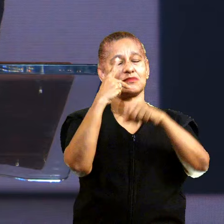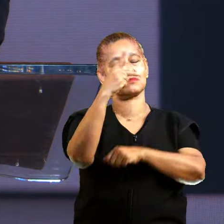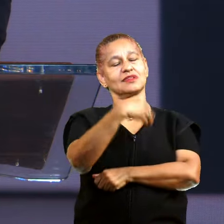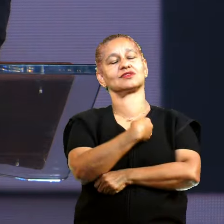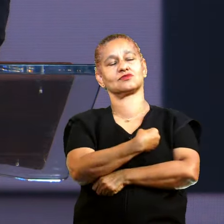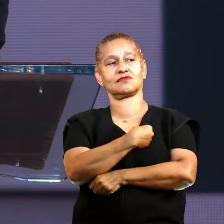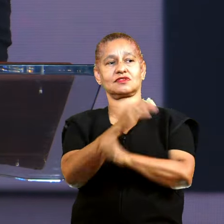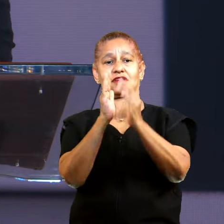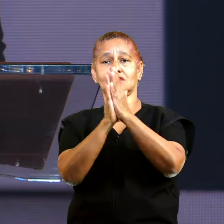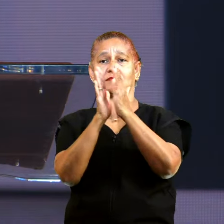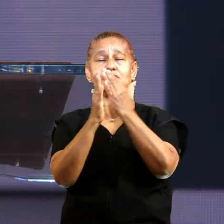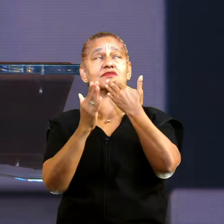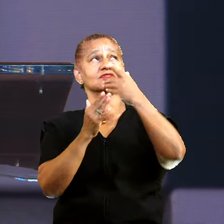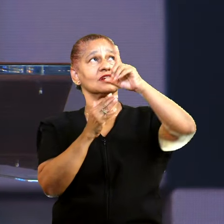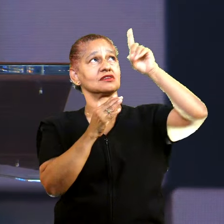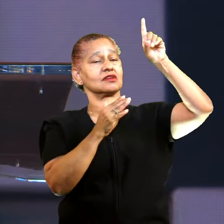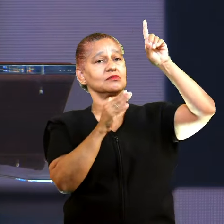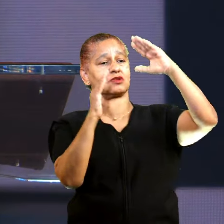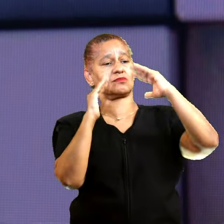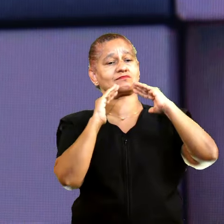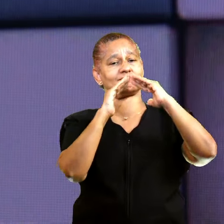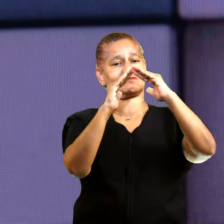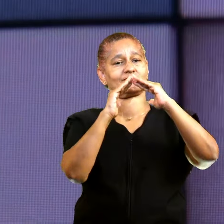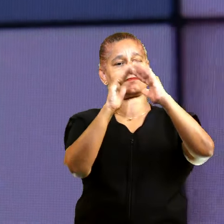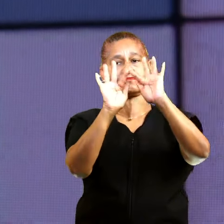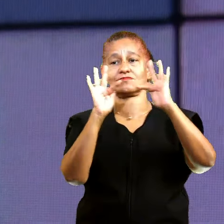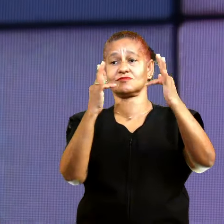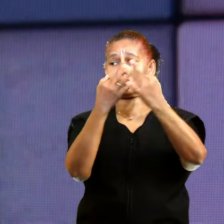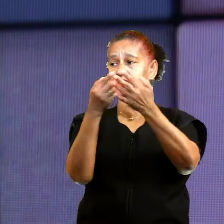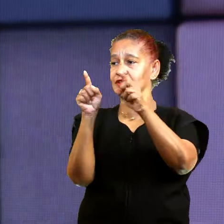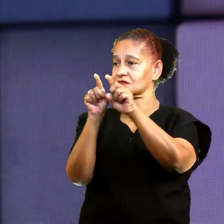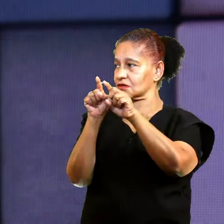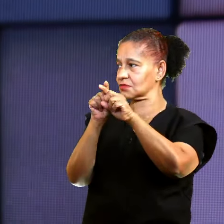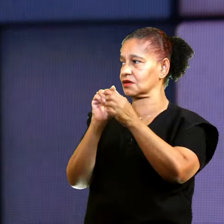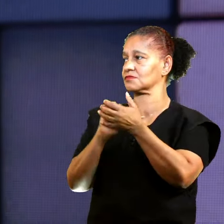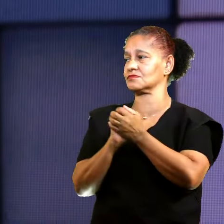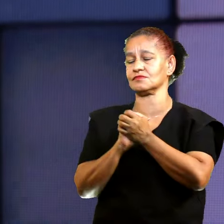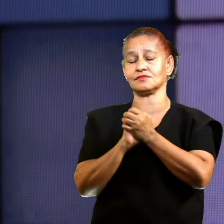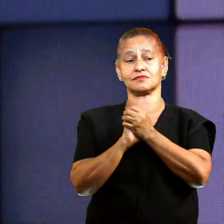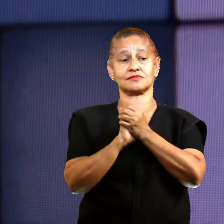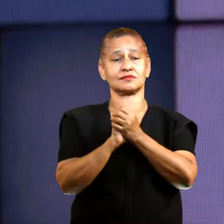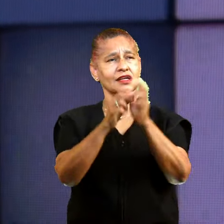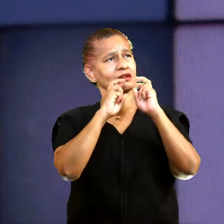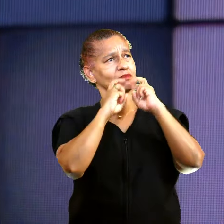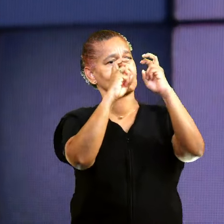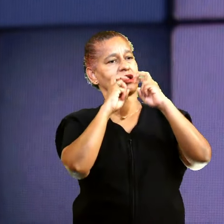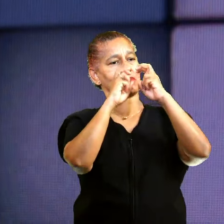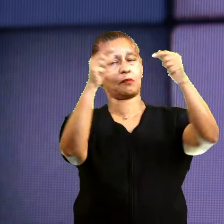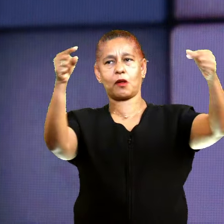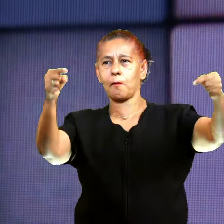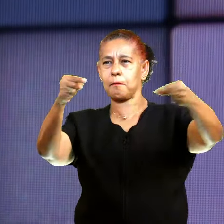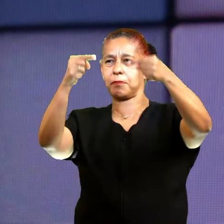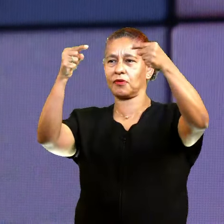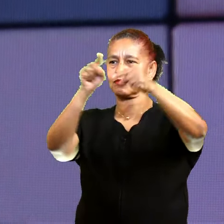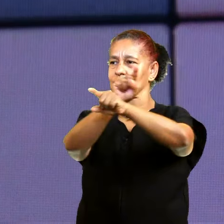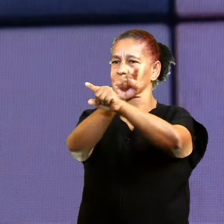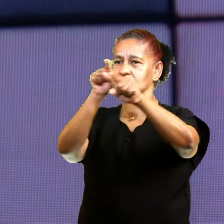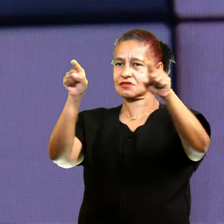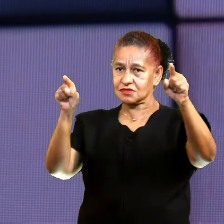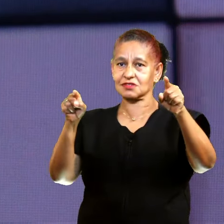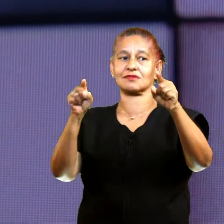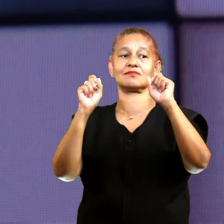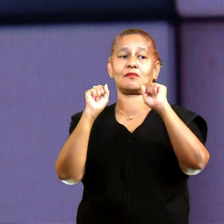vida, queremos clamar pela sua casa. queremos clamar pelo desafio que você